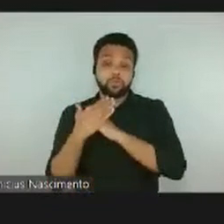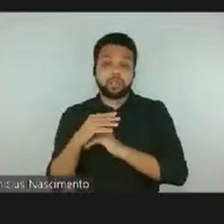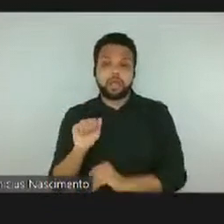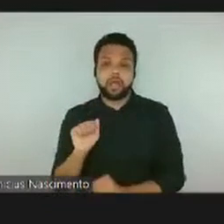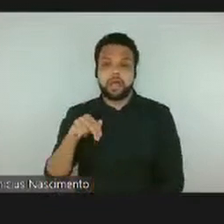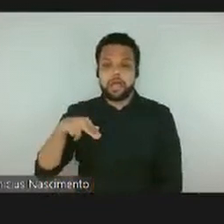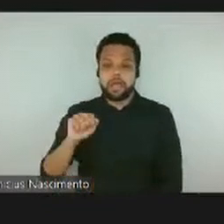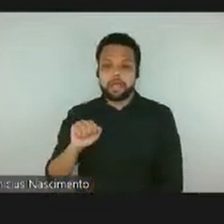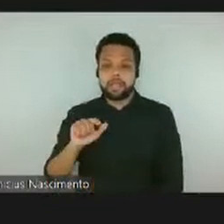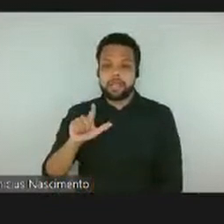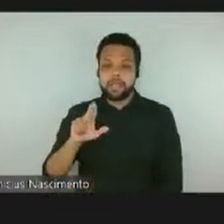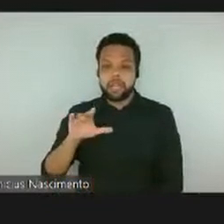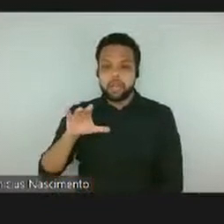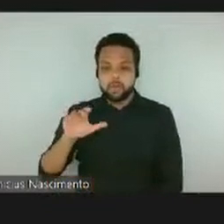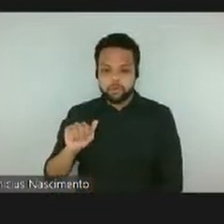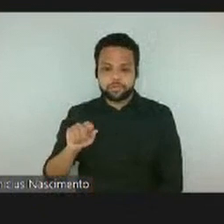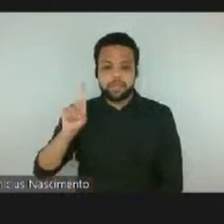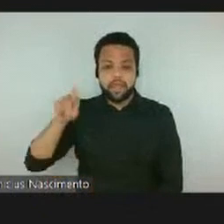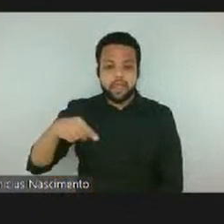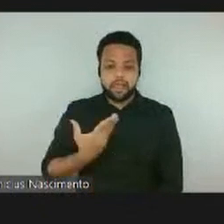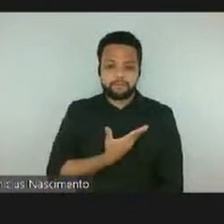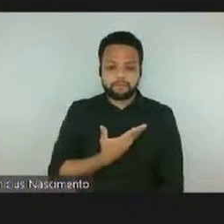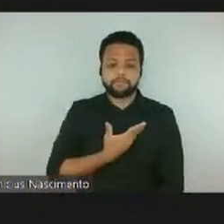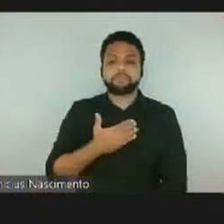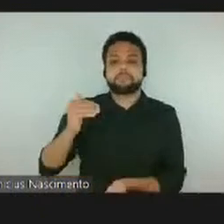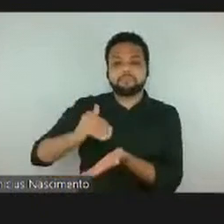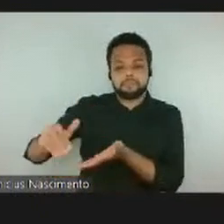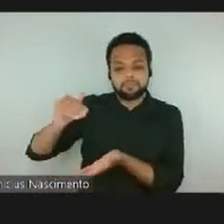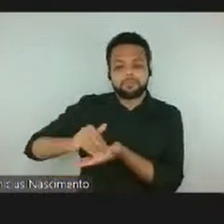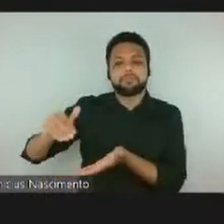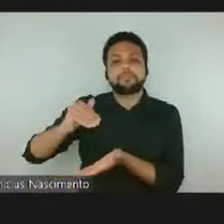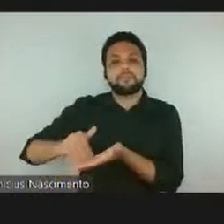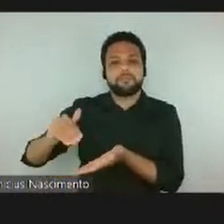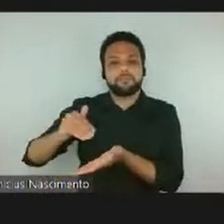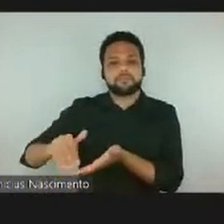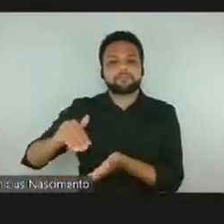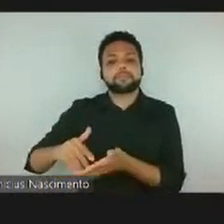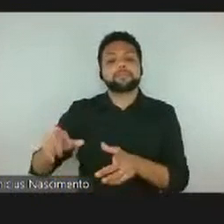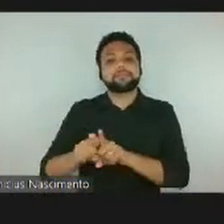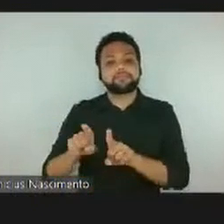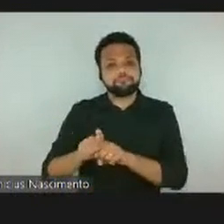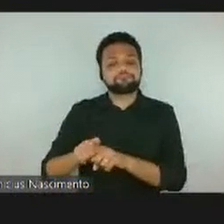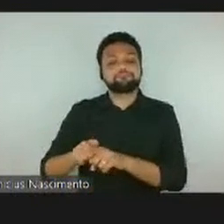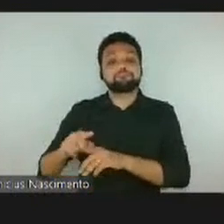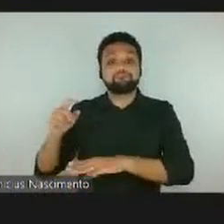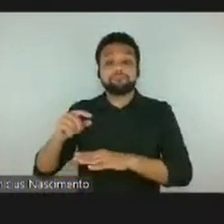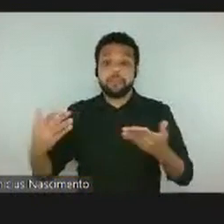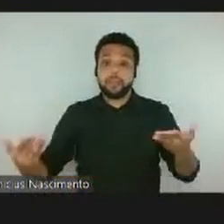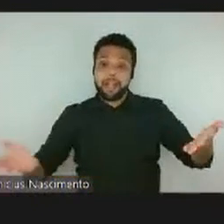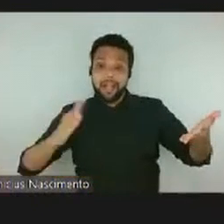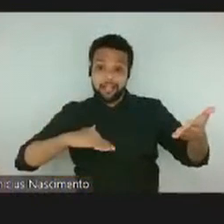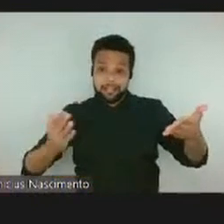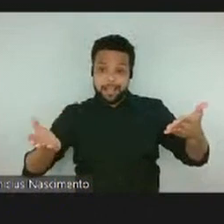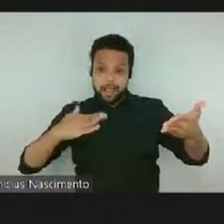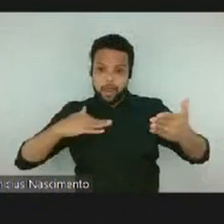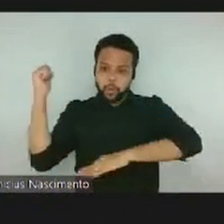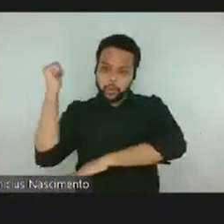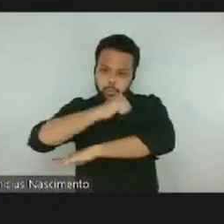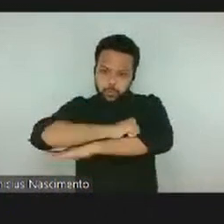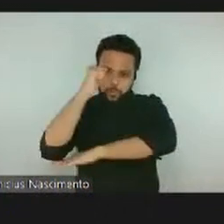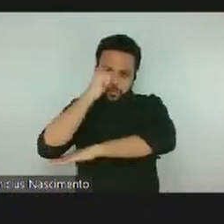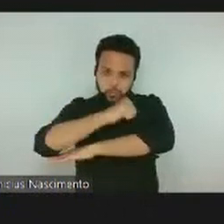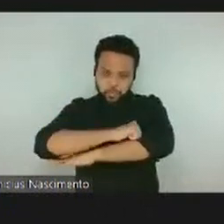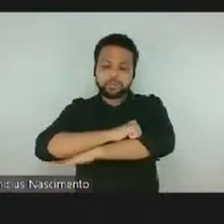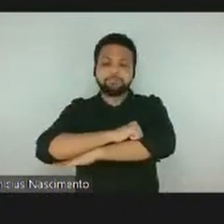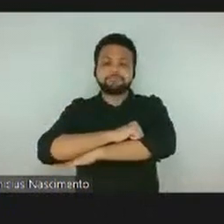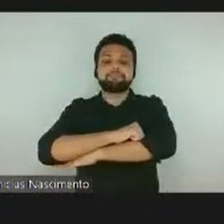querida amiga e secretária da divisão, que escaneia esses catálogos e vou contar para vocês que até já